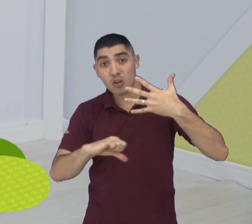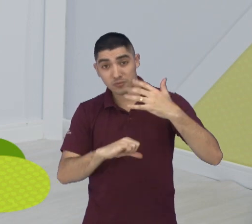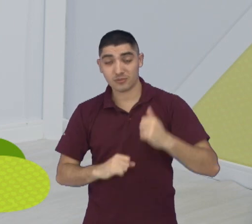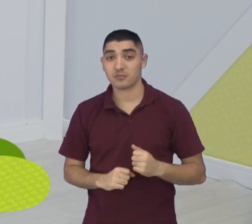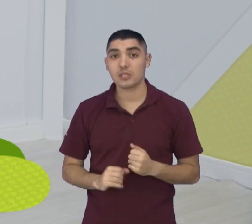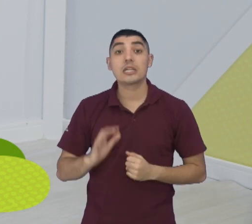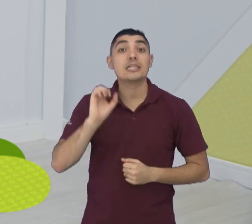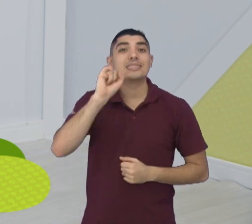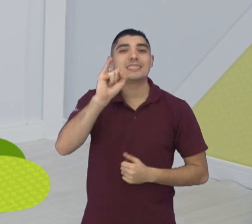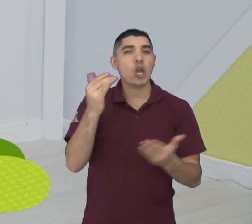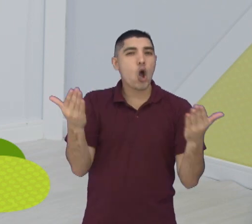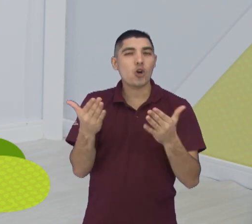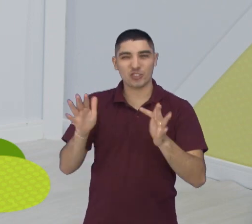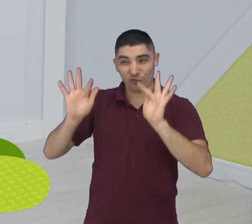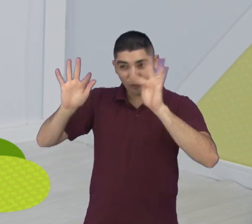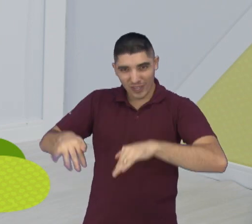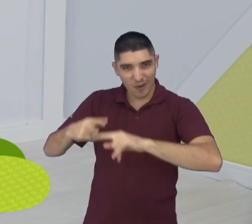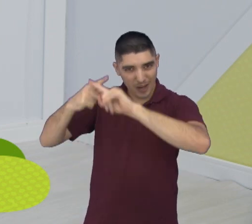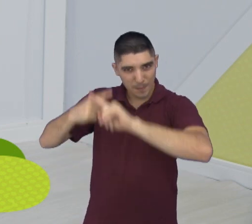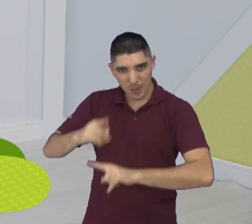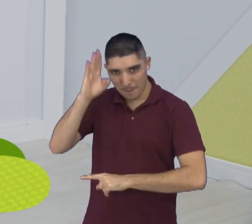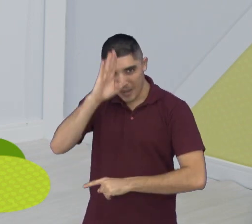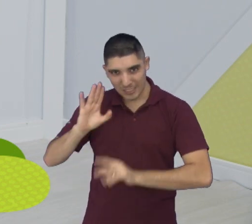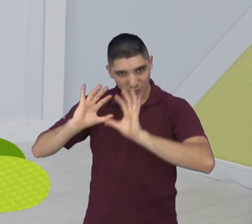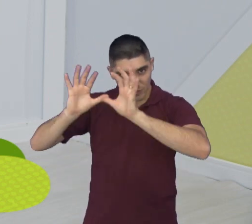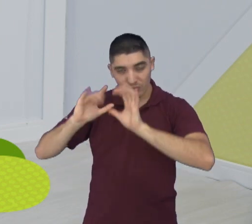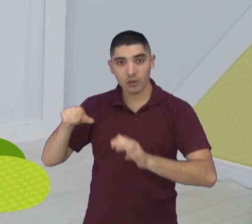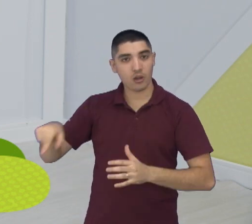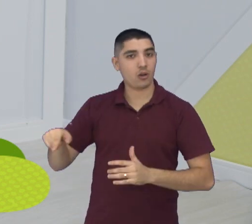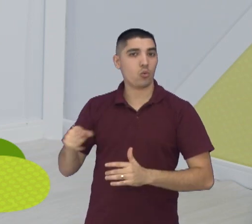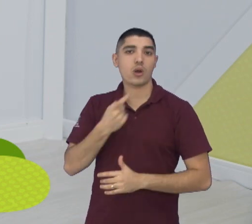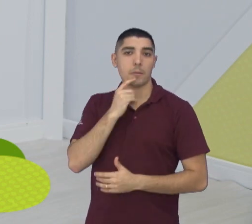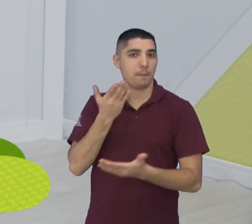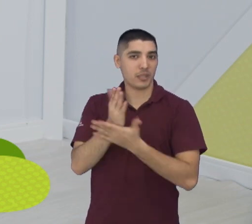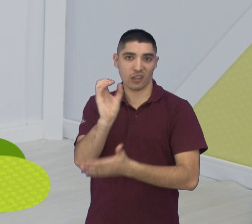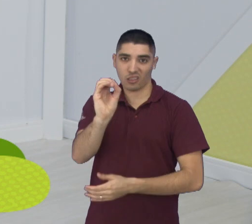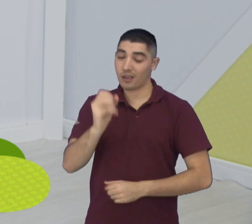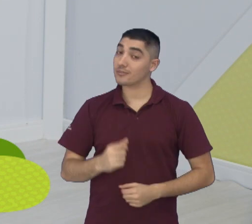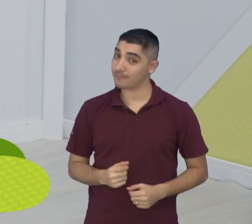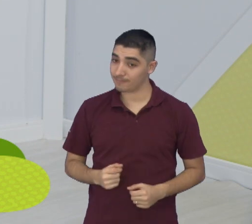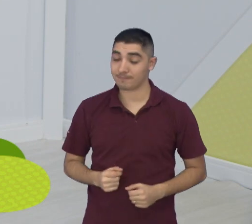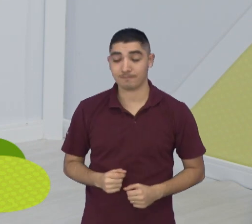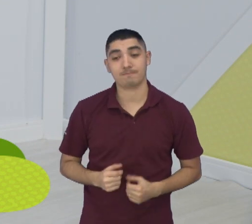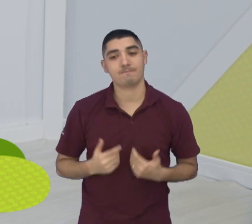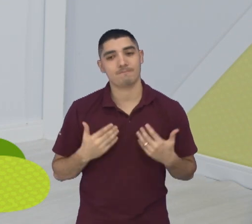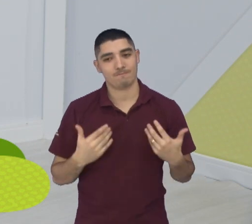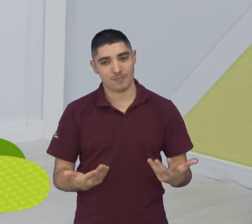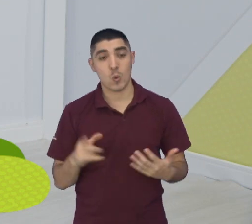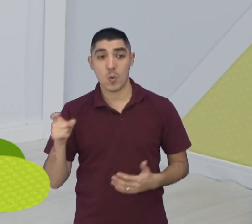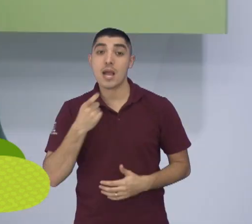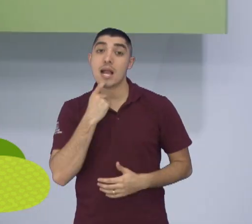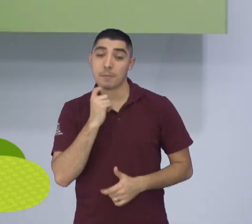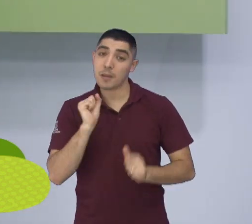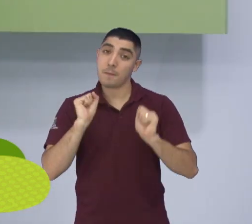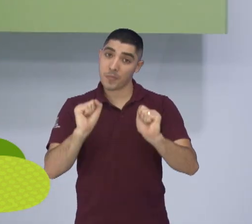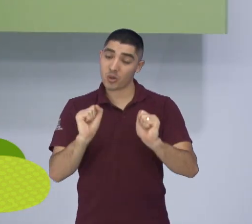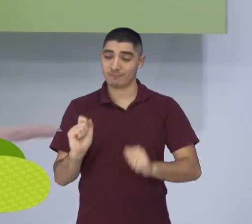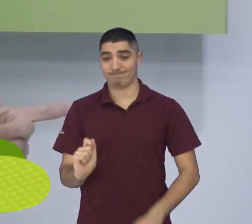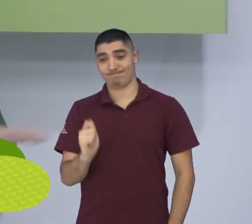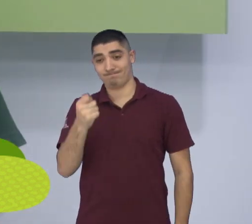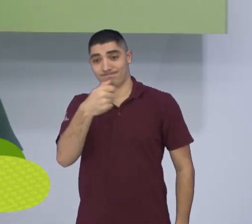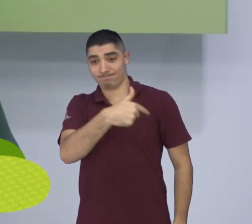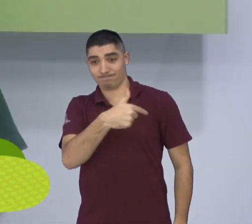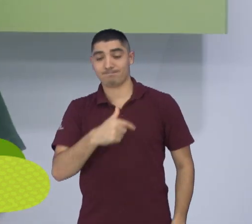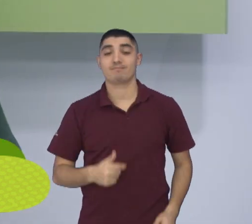hoje o Campinas não seria o adversário do São José, mas o Campinas pode acabar levando vantagem em cima disso, né, Brunão? Acaba levando vantagem, pode acabar levando vantagem,